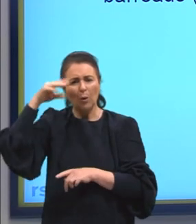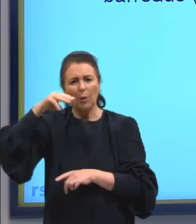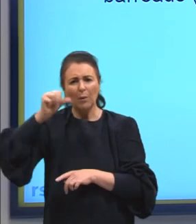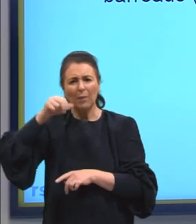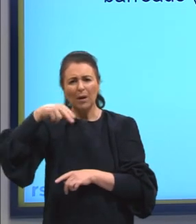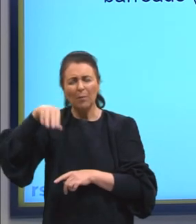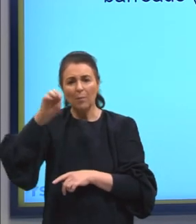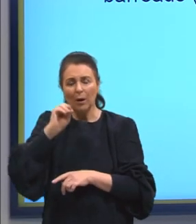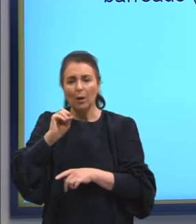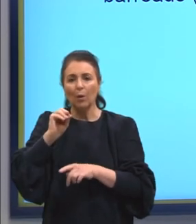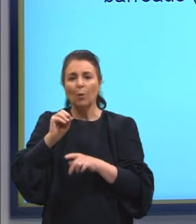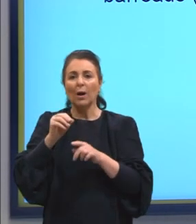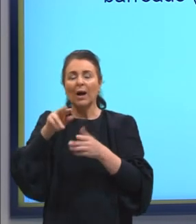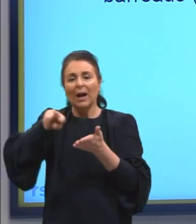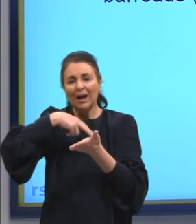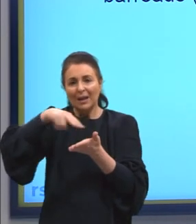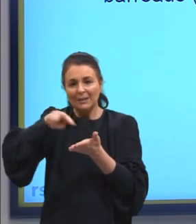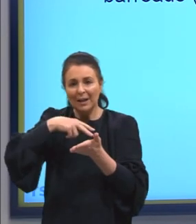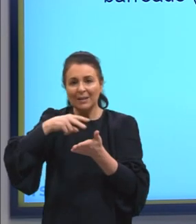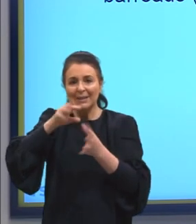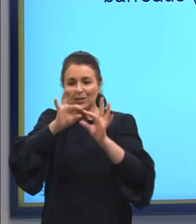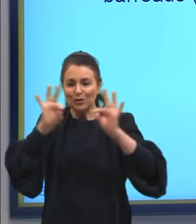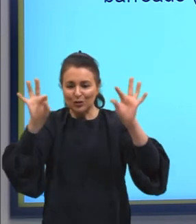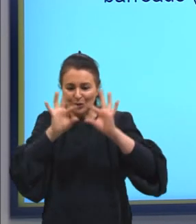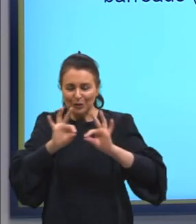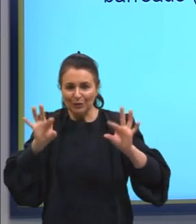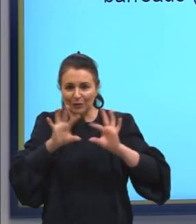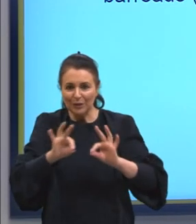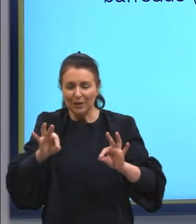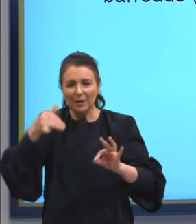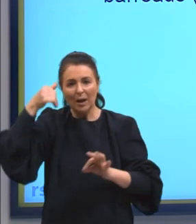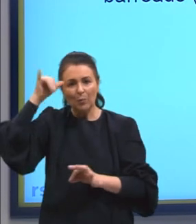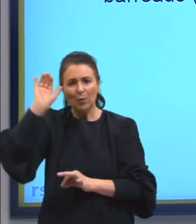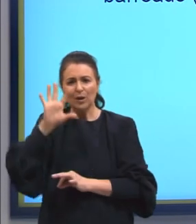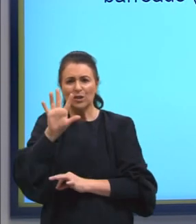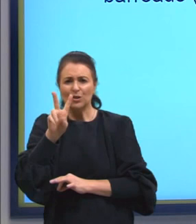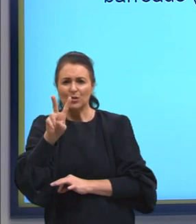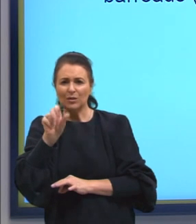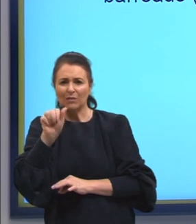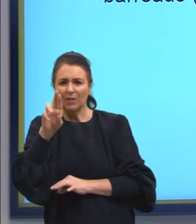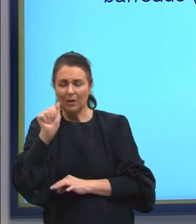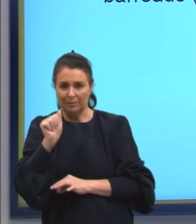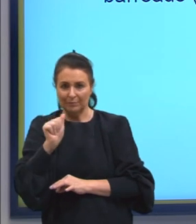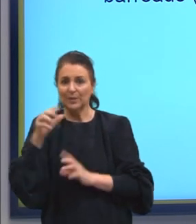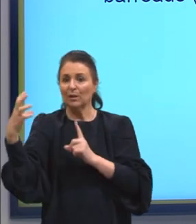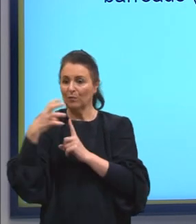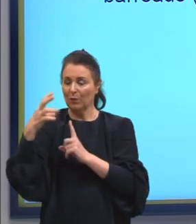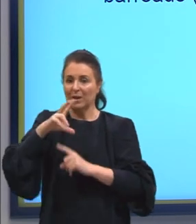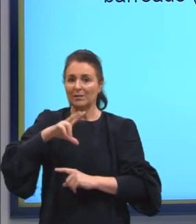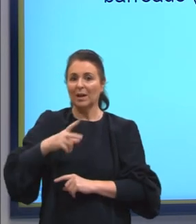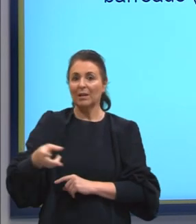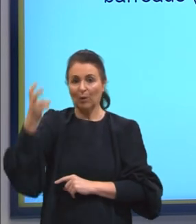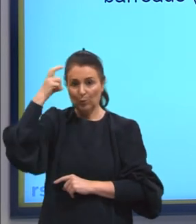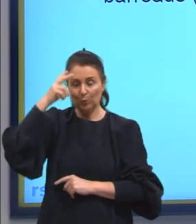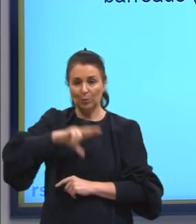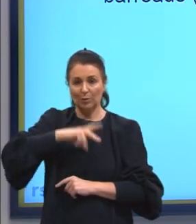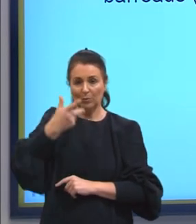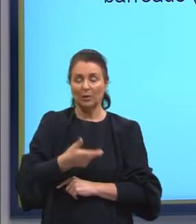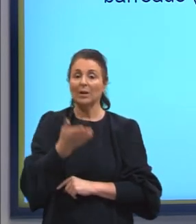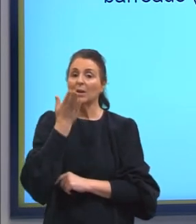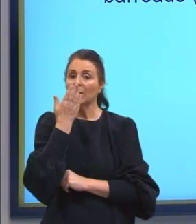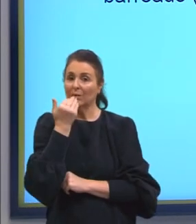de fitas, boi de vara, a inserção da cultura portuguesa aqui no Rio Grande do Sul. E na culinária, temos